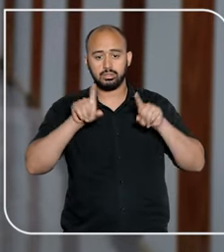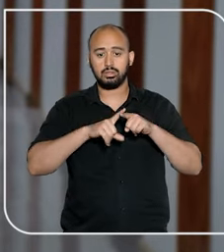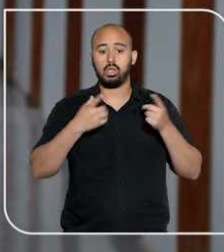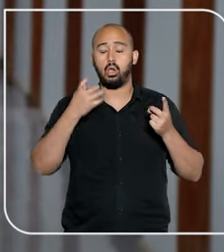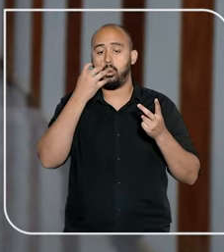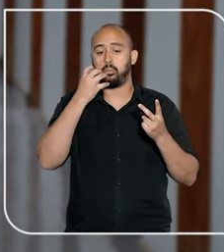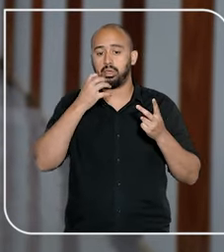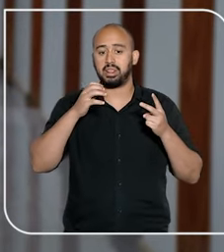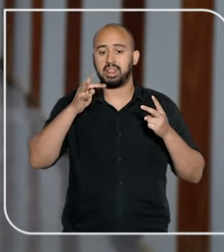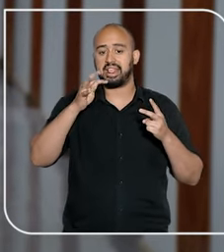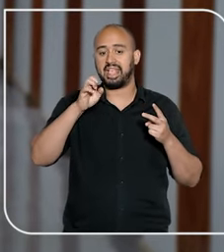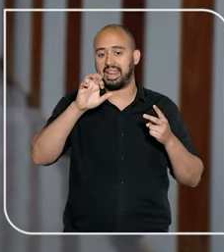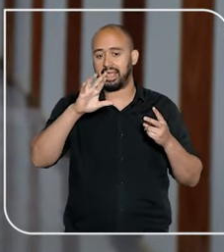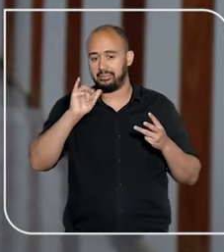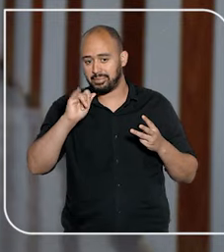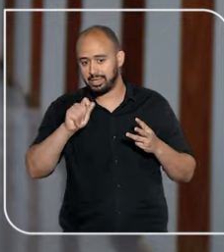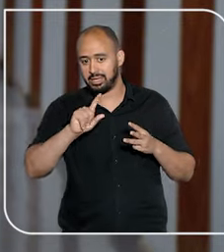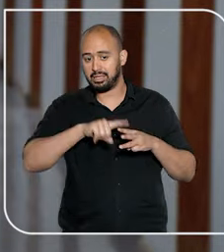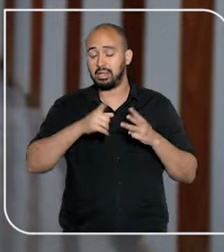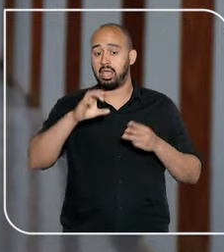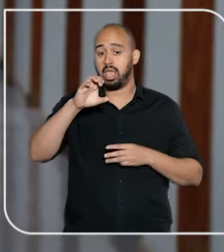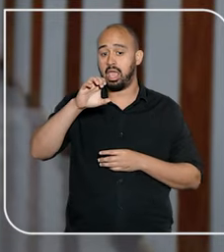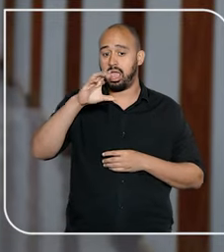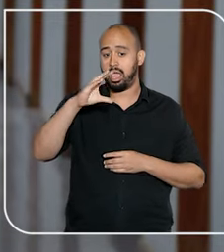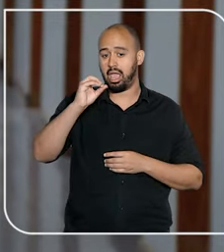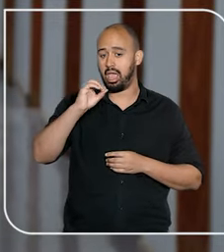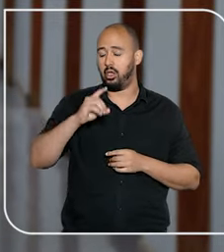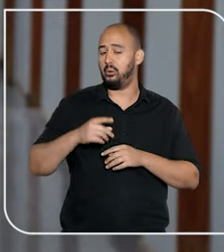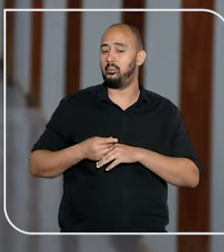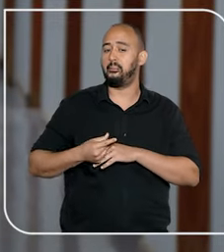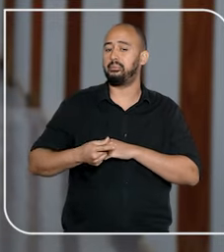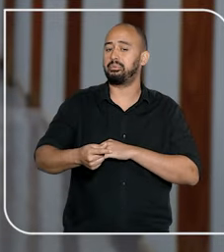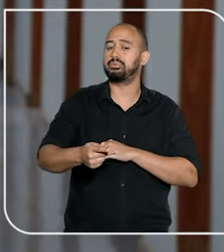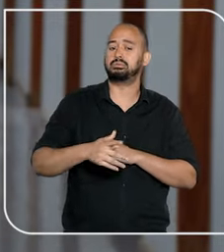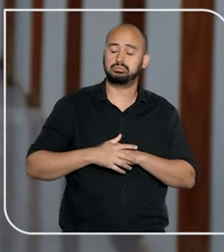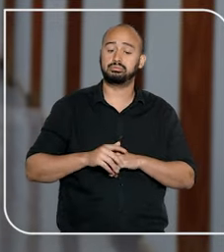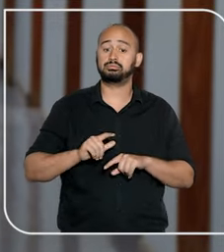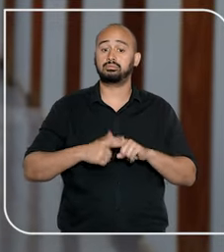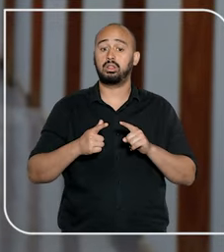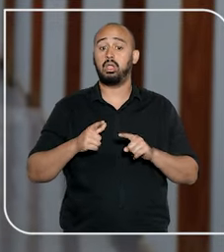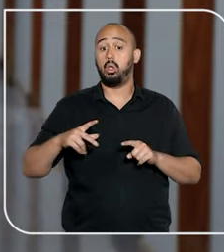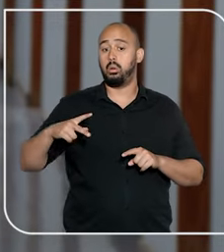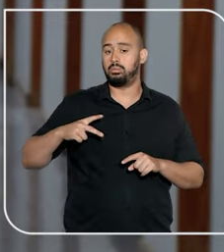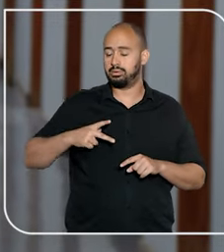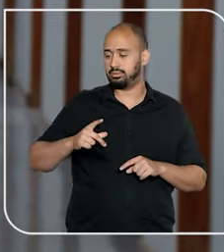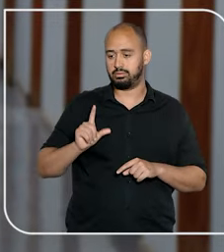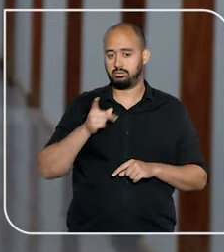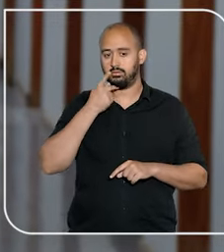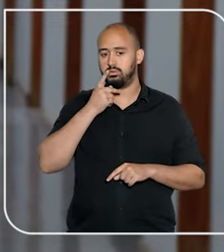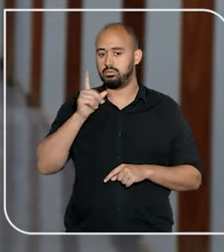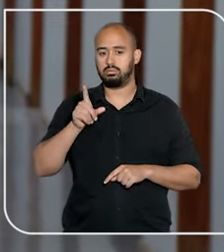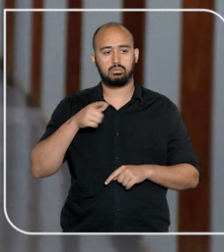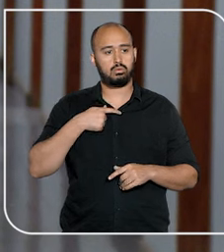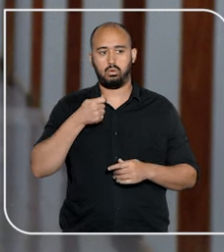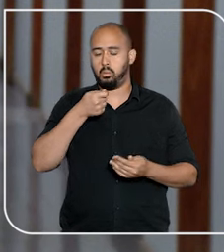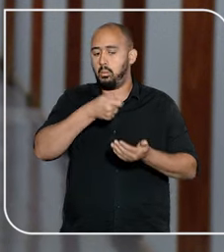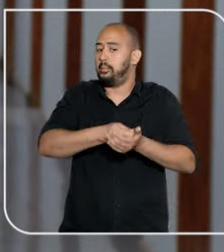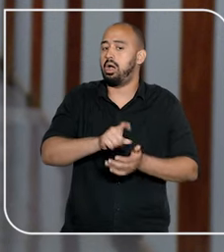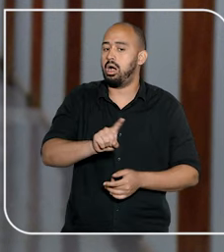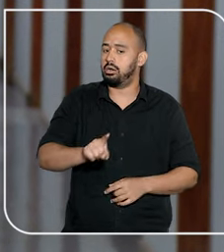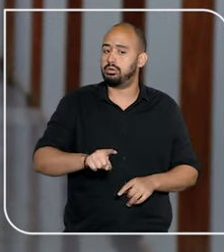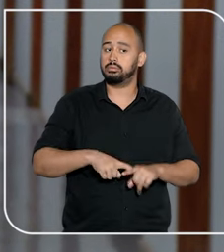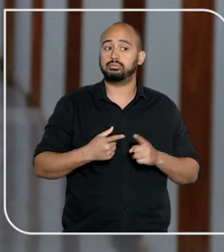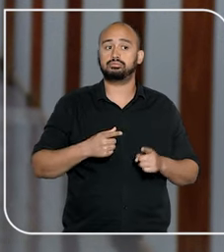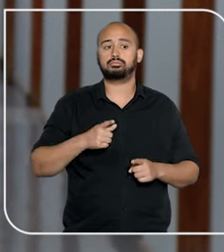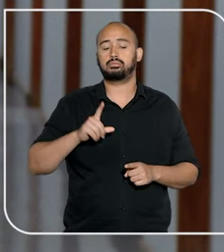psicopedagogia, musicoterapia e ecoterapia, por tempo indeterminado. O plano se negou a cobrir o tratamento. A justiça, em primeiro